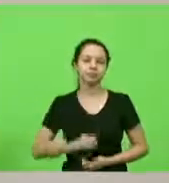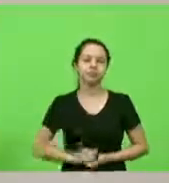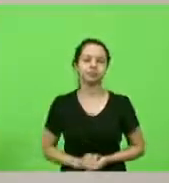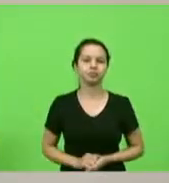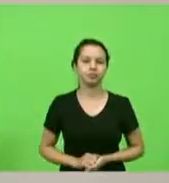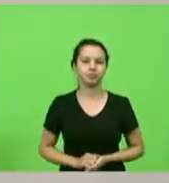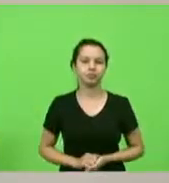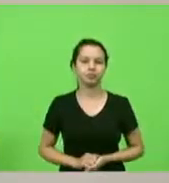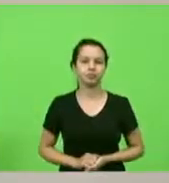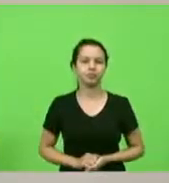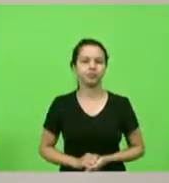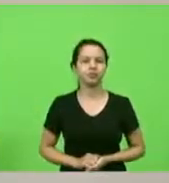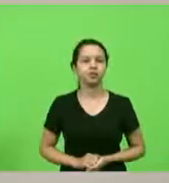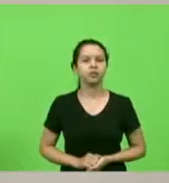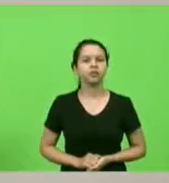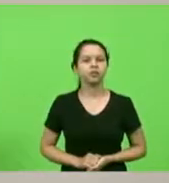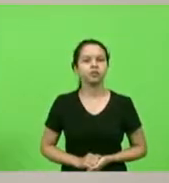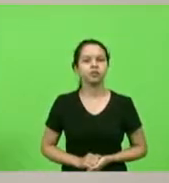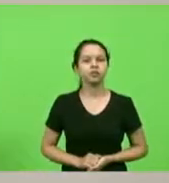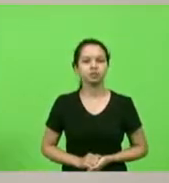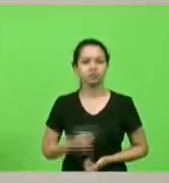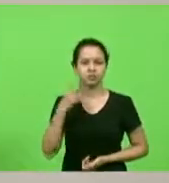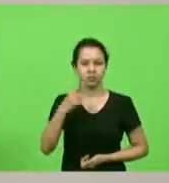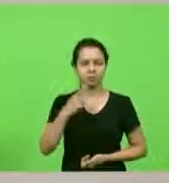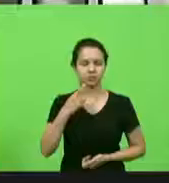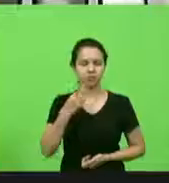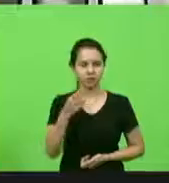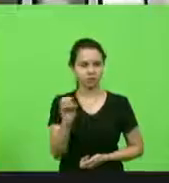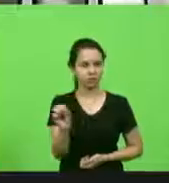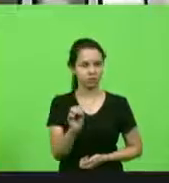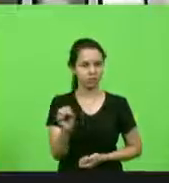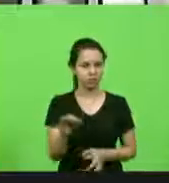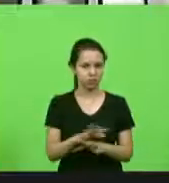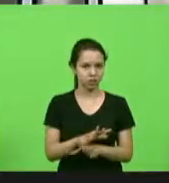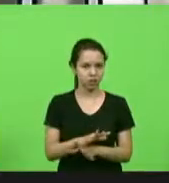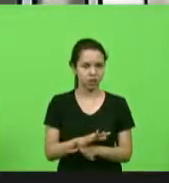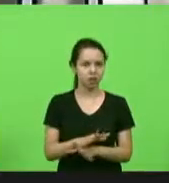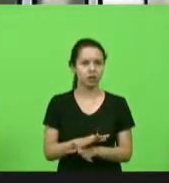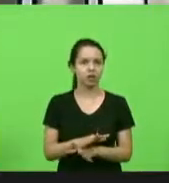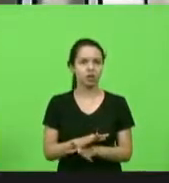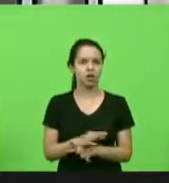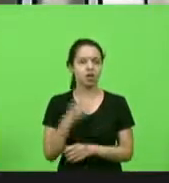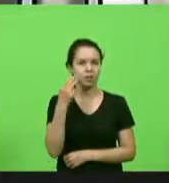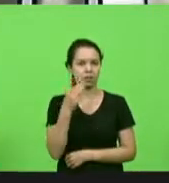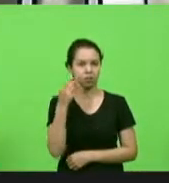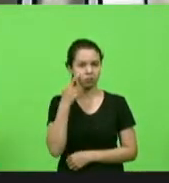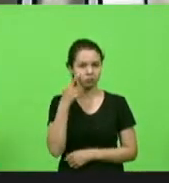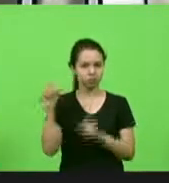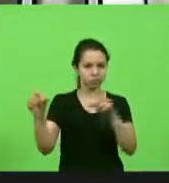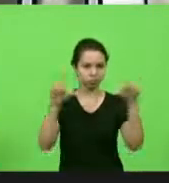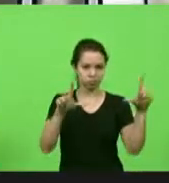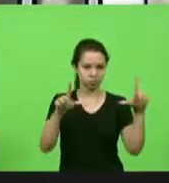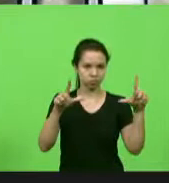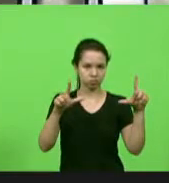deputado Marcio deputado 30 segundos para concluir deputado sim eu só gostaria que botasse deputado Marcio na tela novamente ali